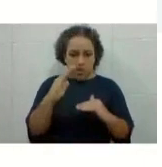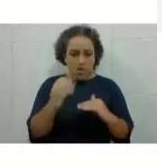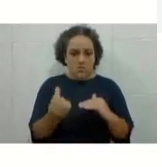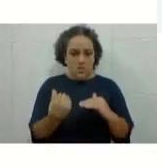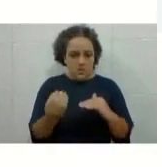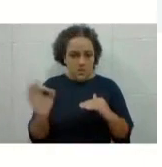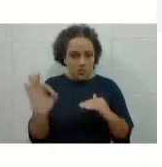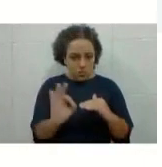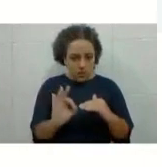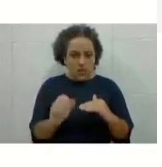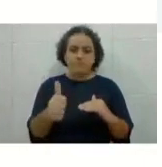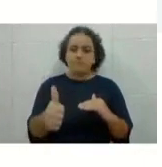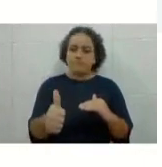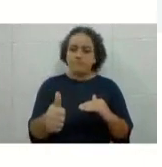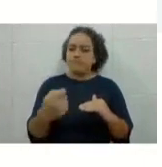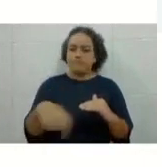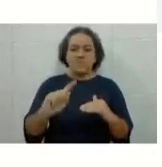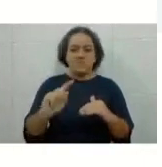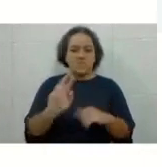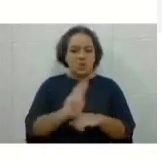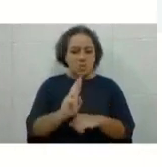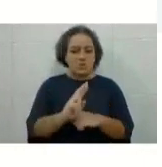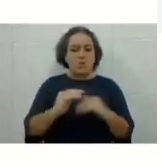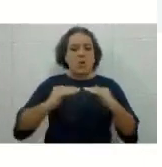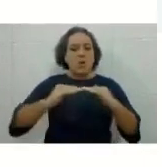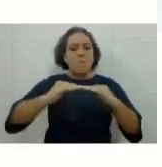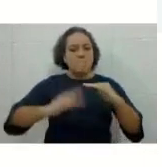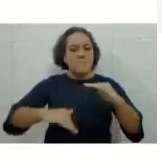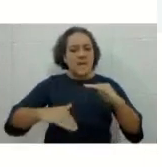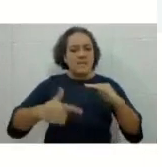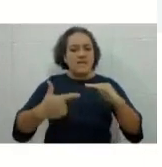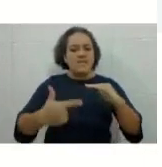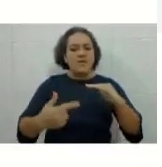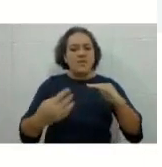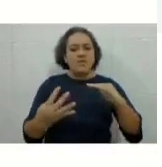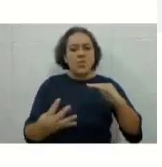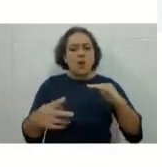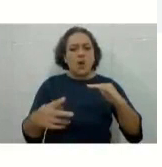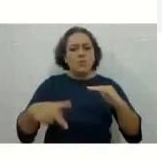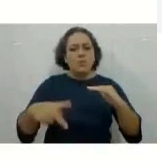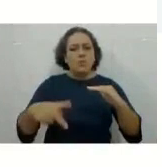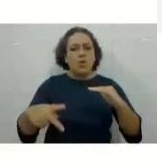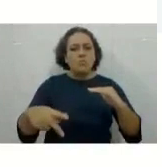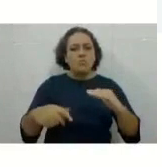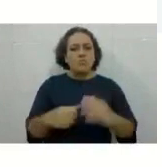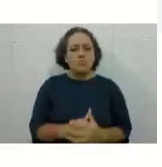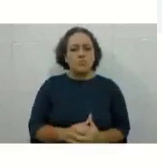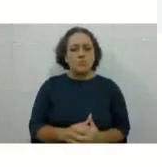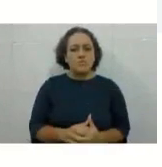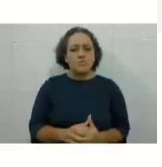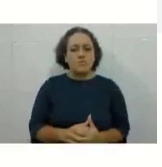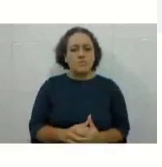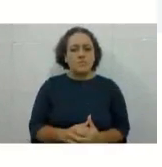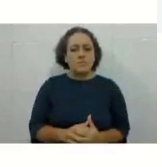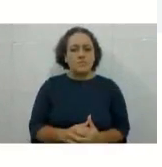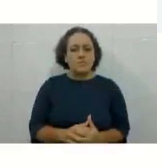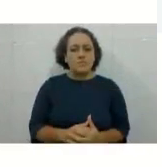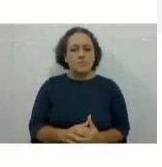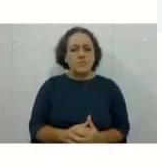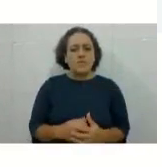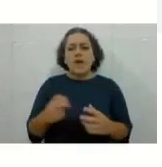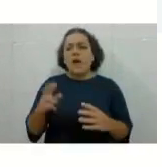só um minuto fecha ali por favor e para de gritar por favor. Não, por favor, mamãe está dando aula, tá, meu amor?